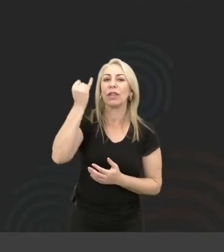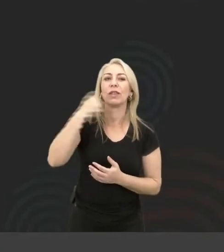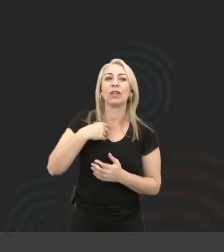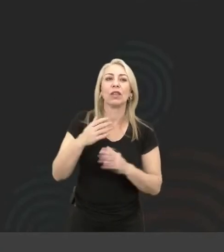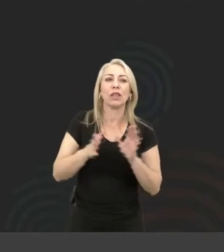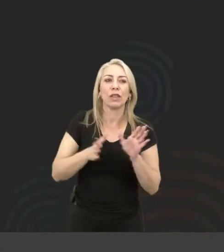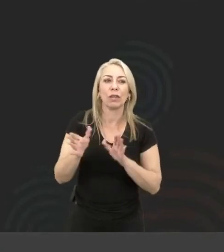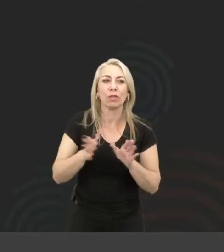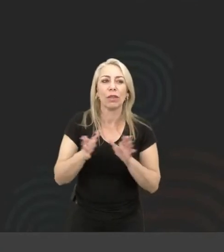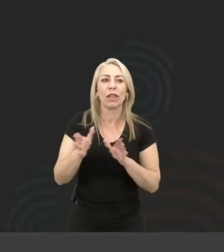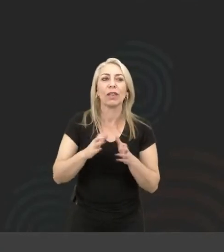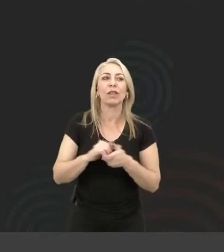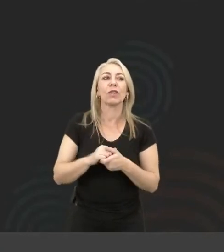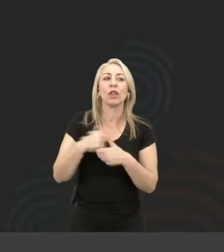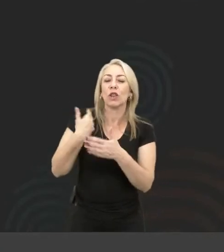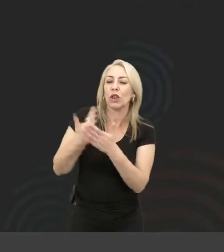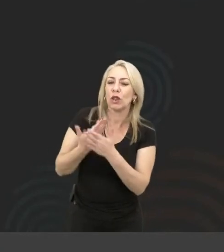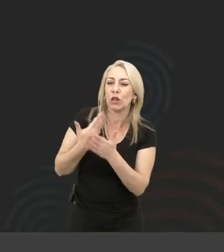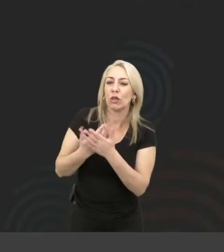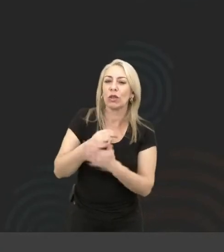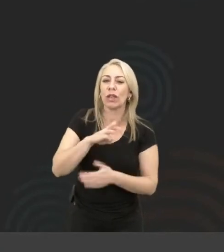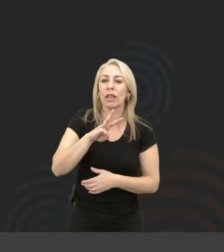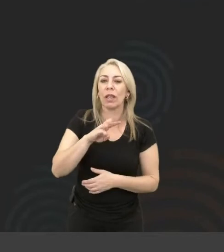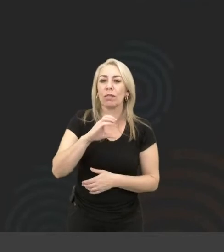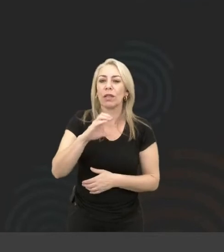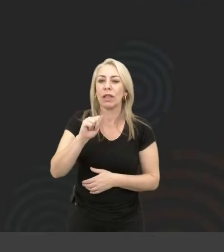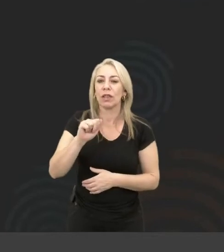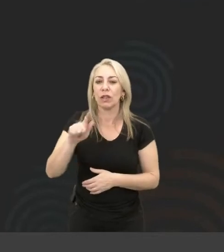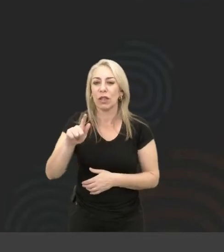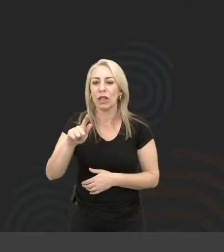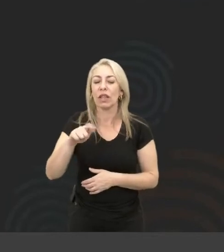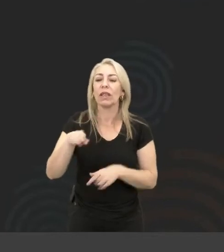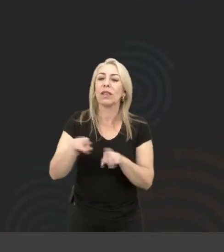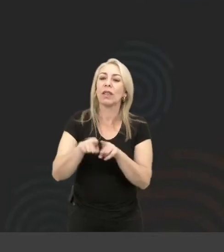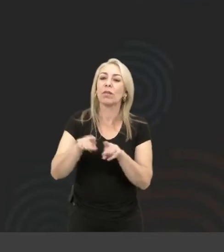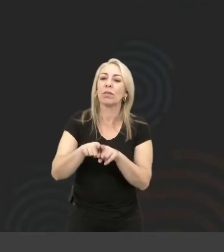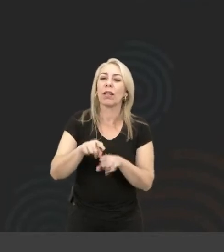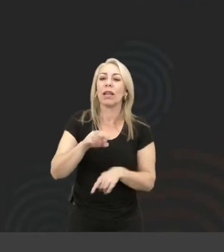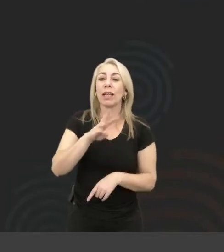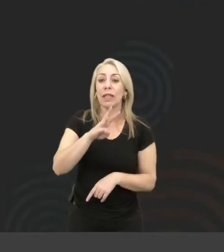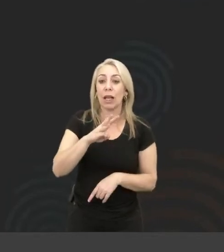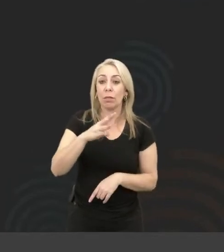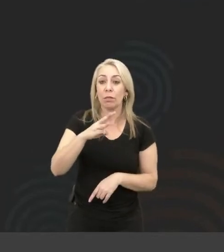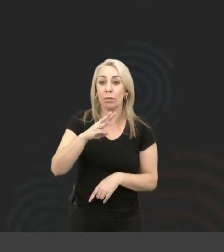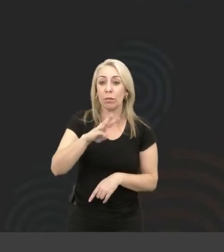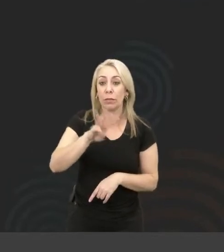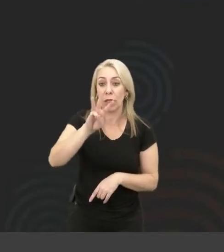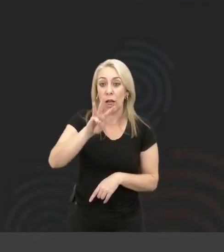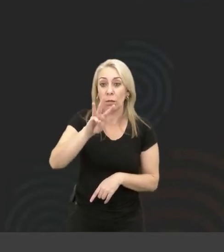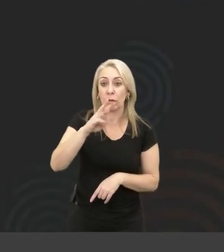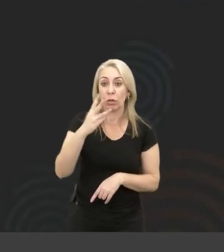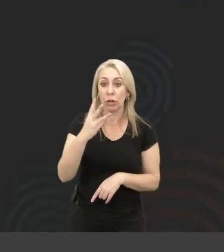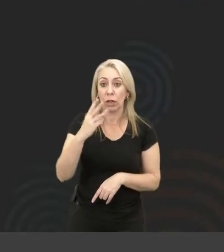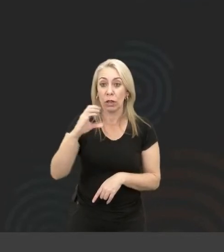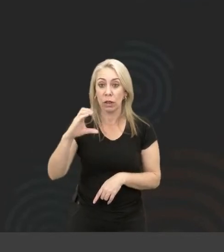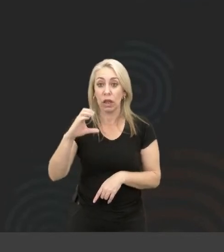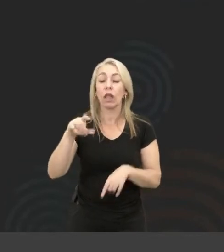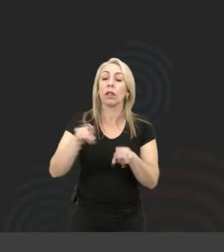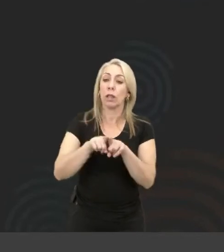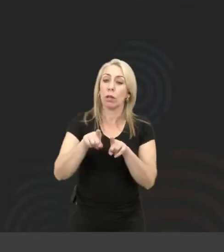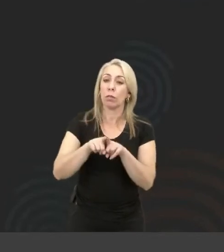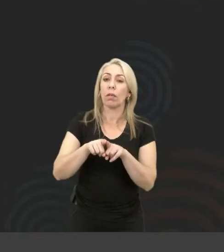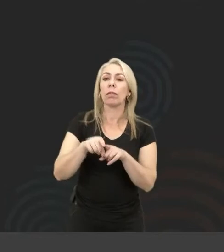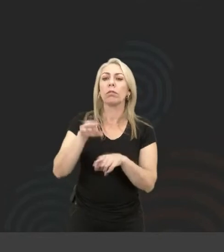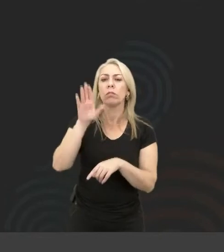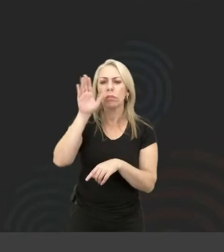acessibilidade. Estudem a WCAG. na W3C também. Você pode dar uma olhada